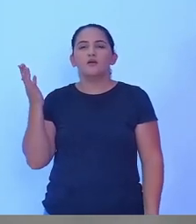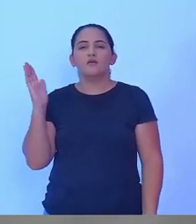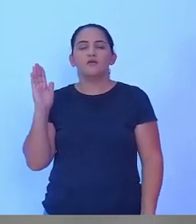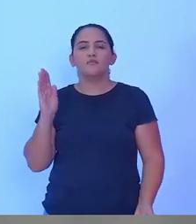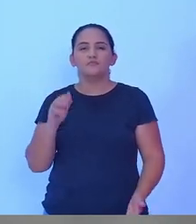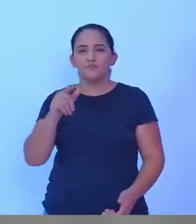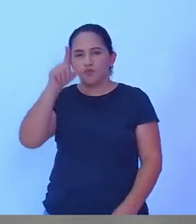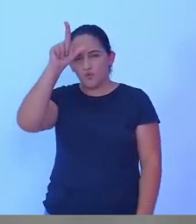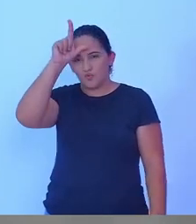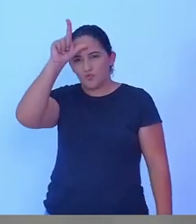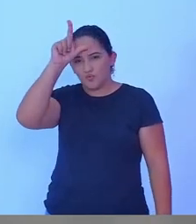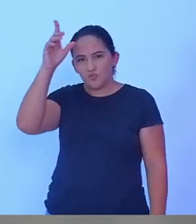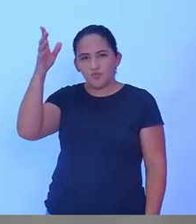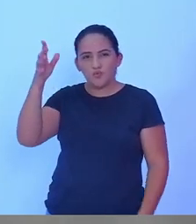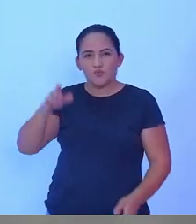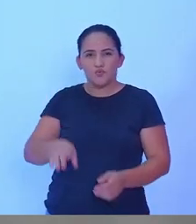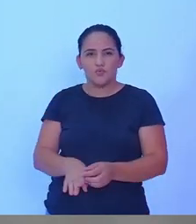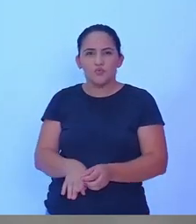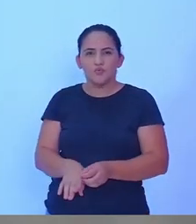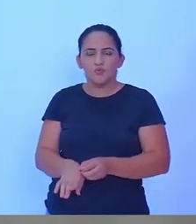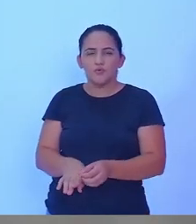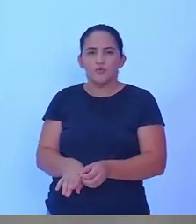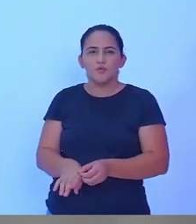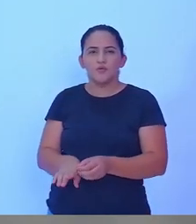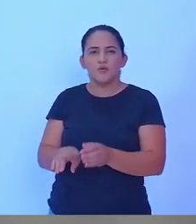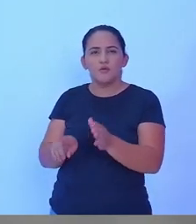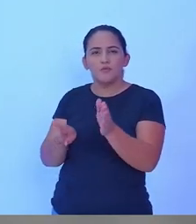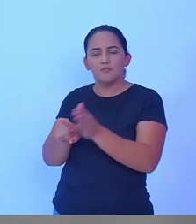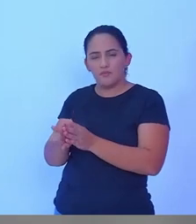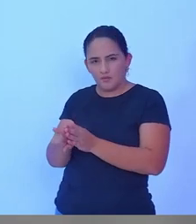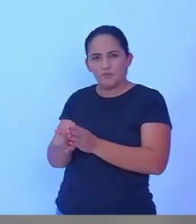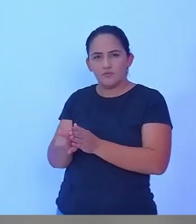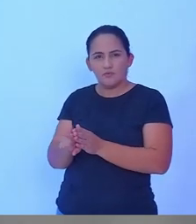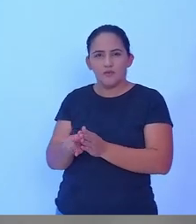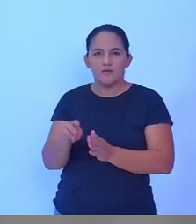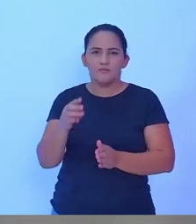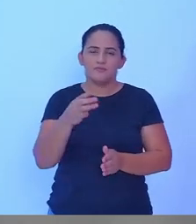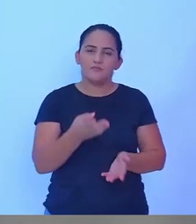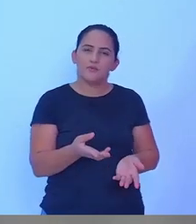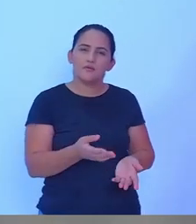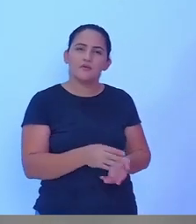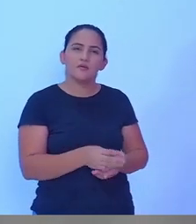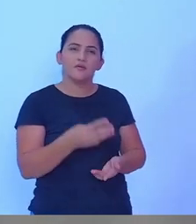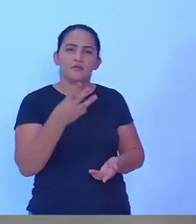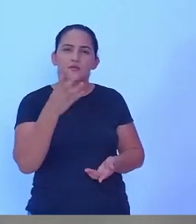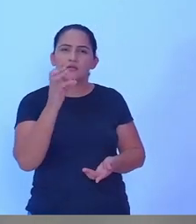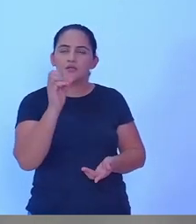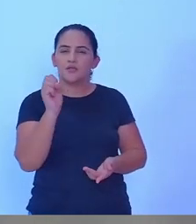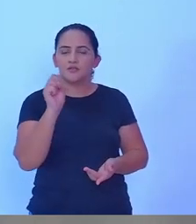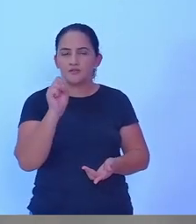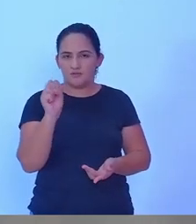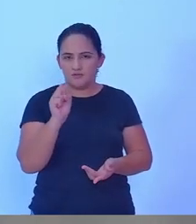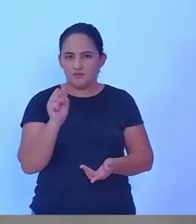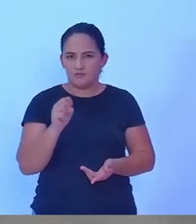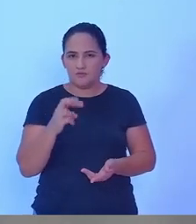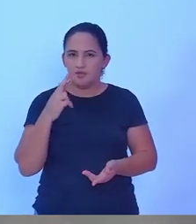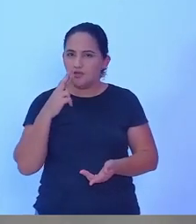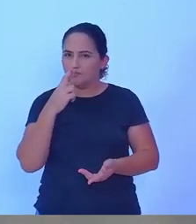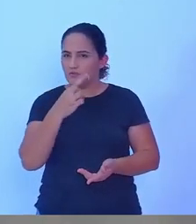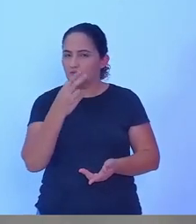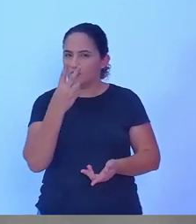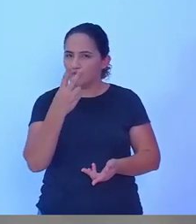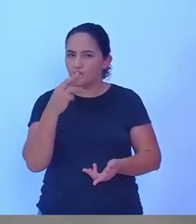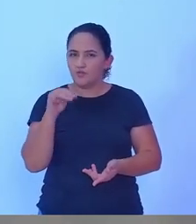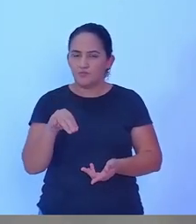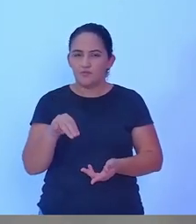Lucindo, faz a pergunta, com 30 segundos, ao candidato Tiago, para ele poder responder em dois minutos.